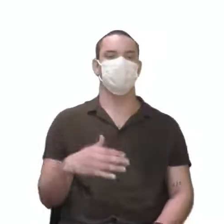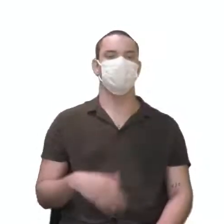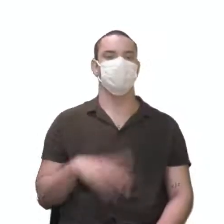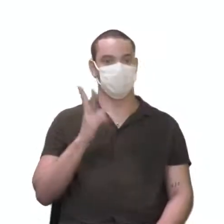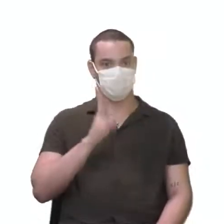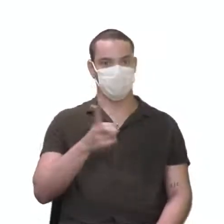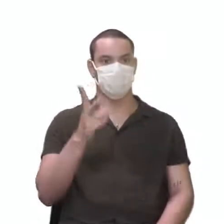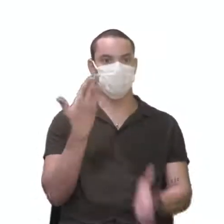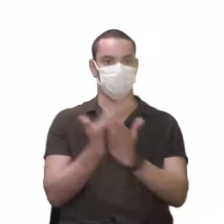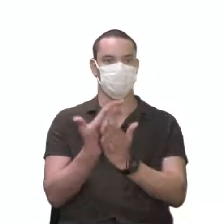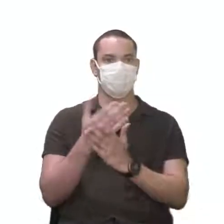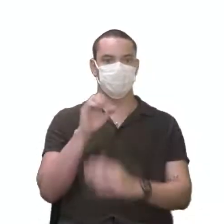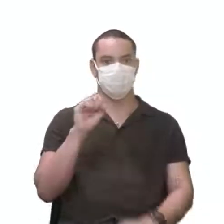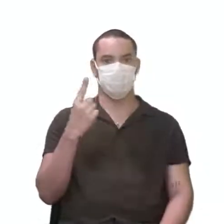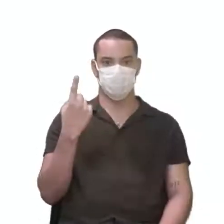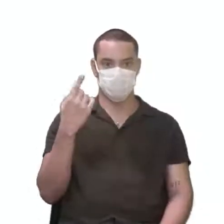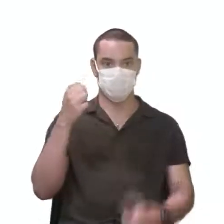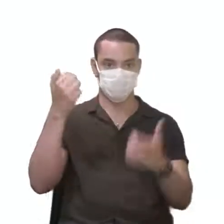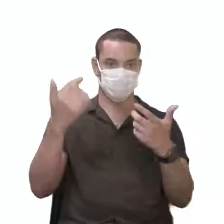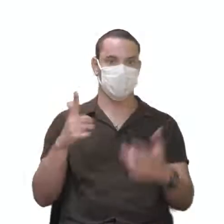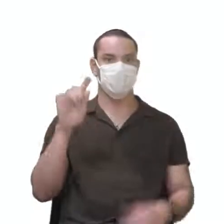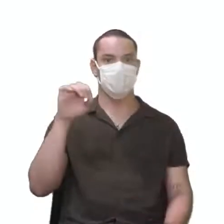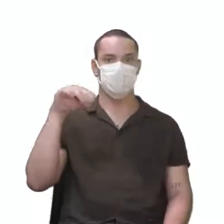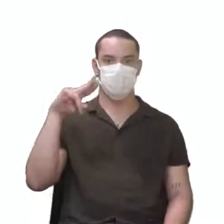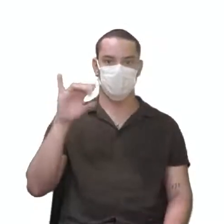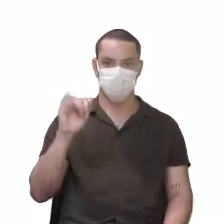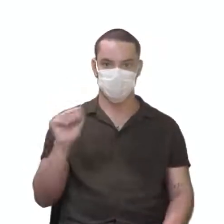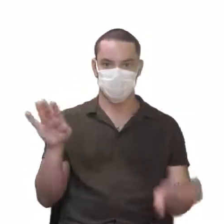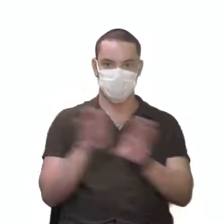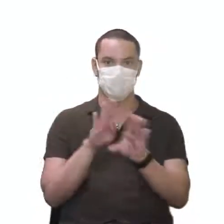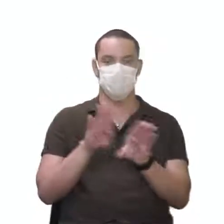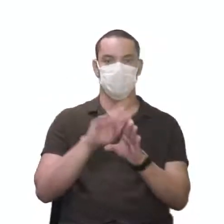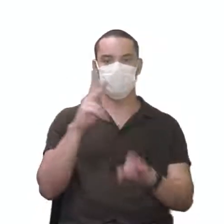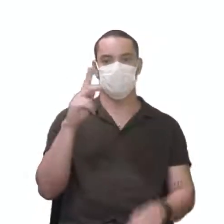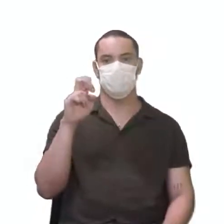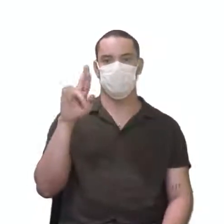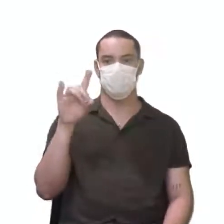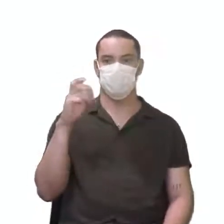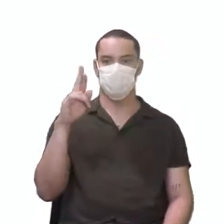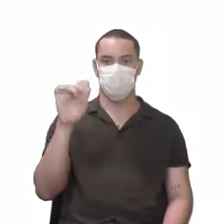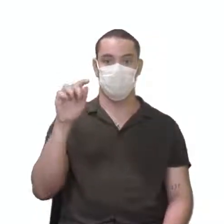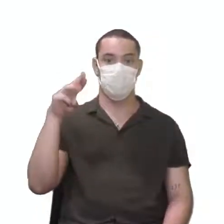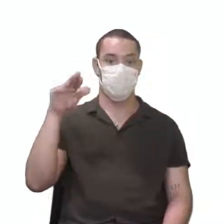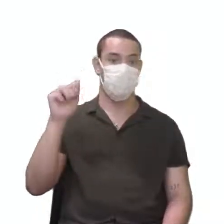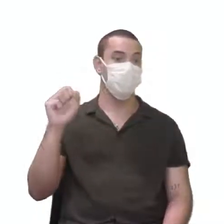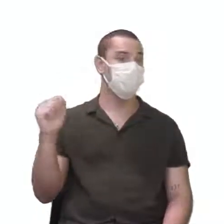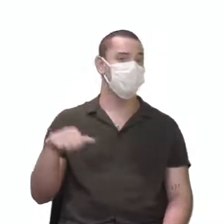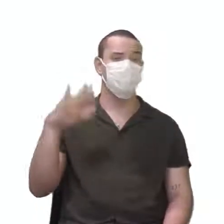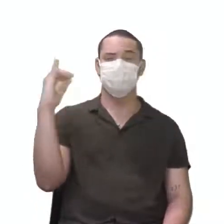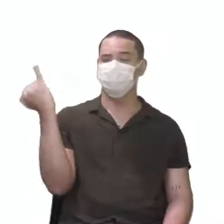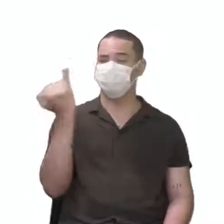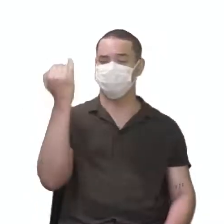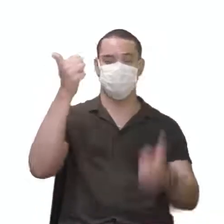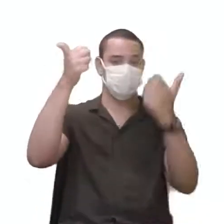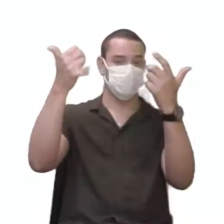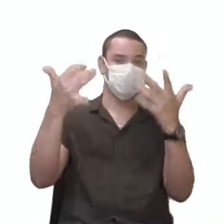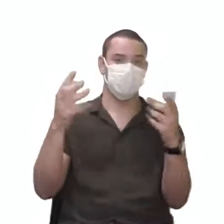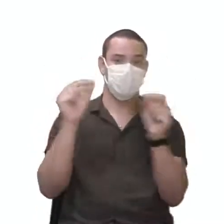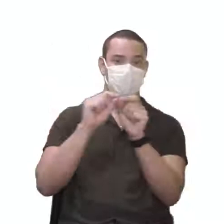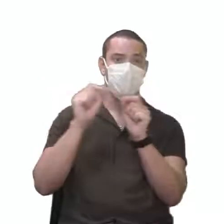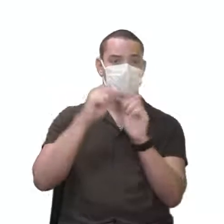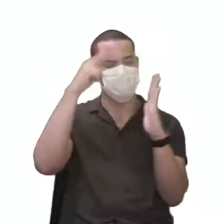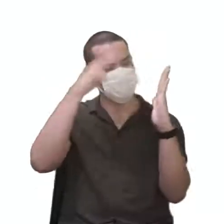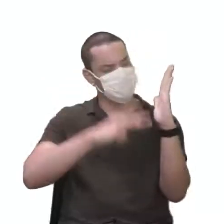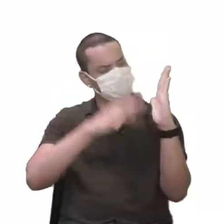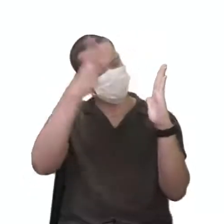Seguindo, na aula 8.1, falamos sobre genealogias e eredrogramas. O quão importante é falar e fazer essa